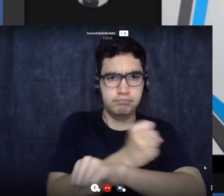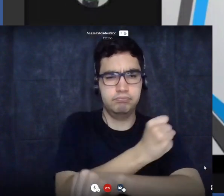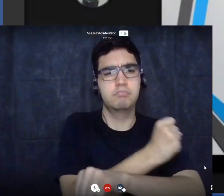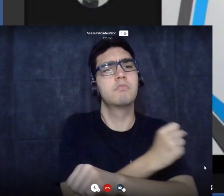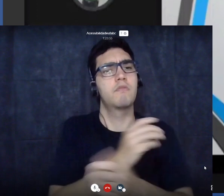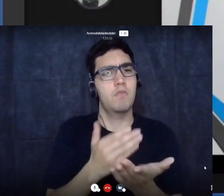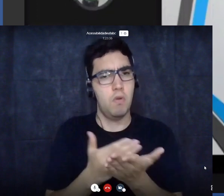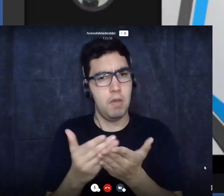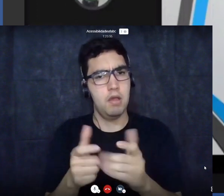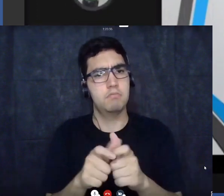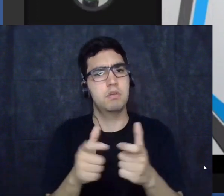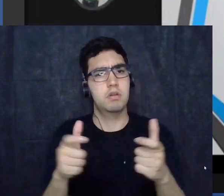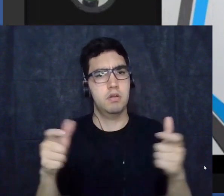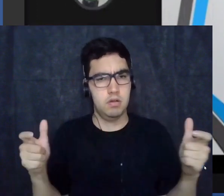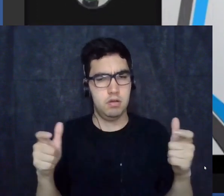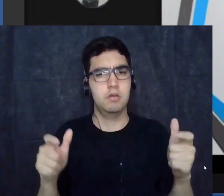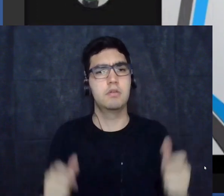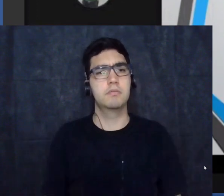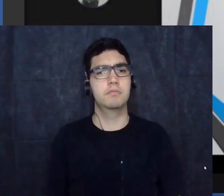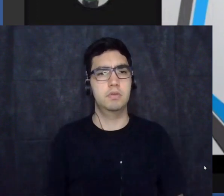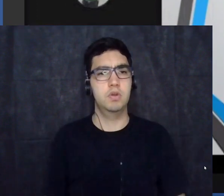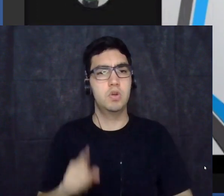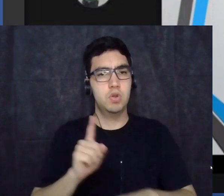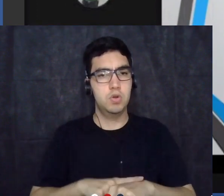quando durante a guerra